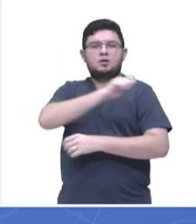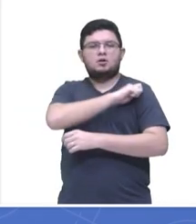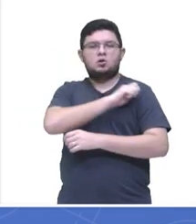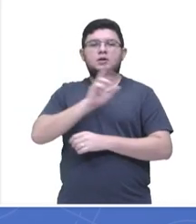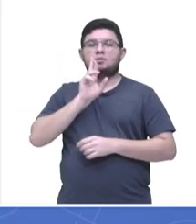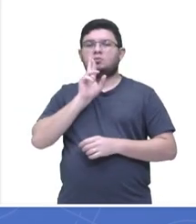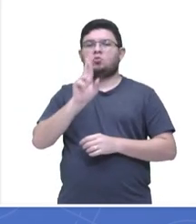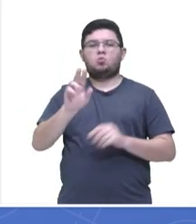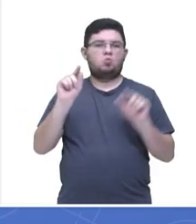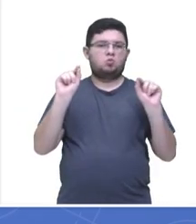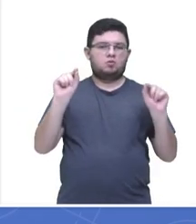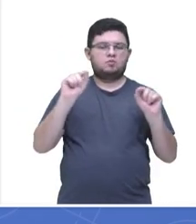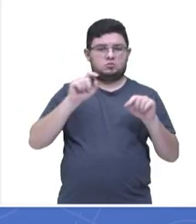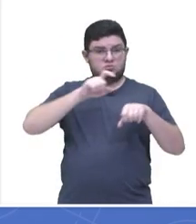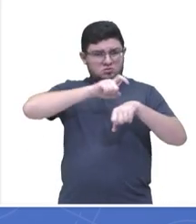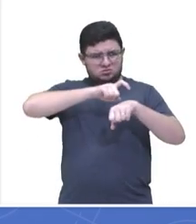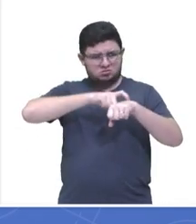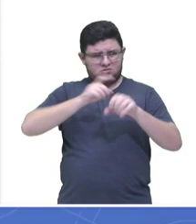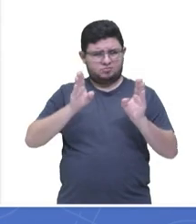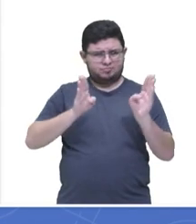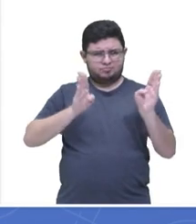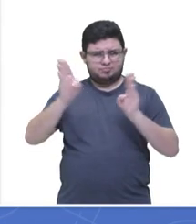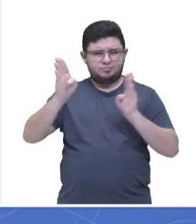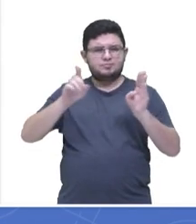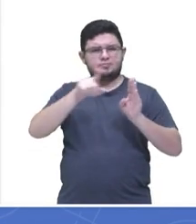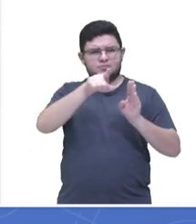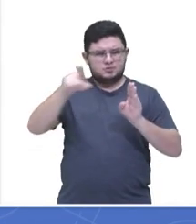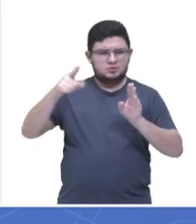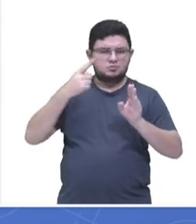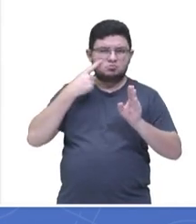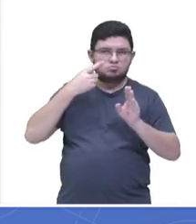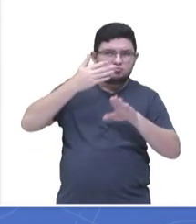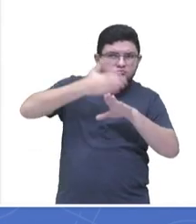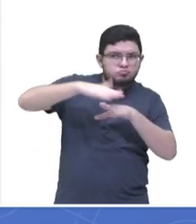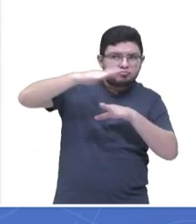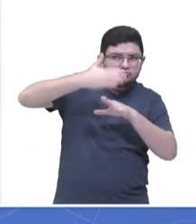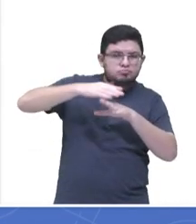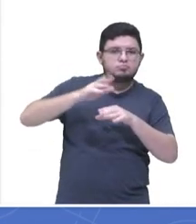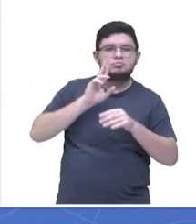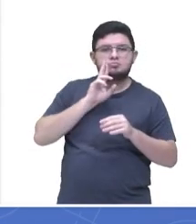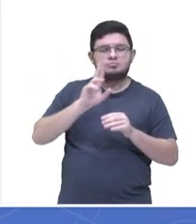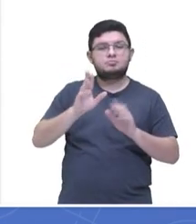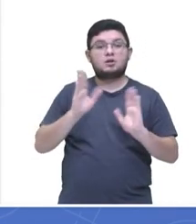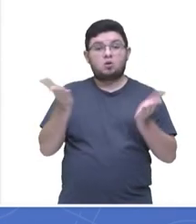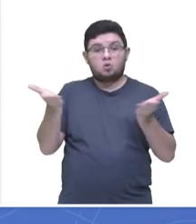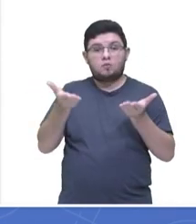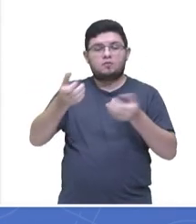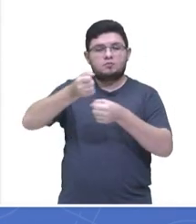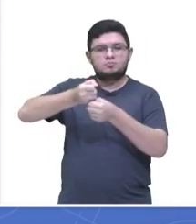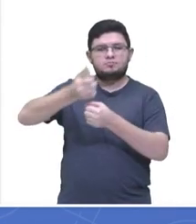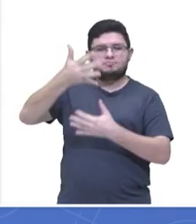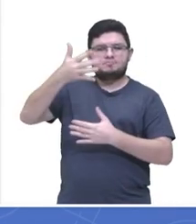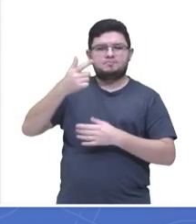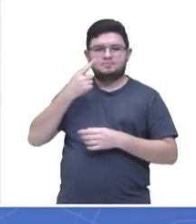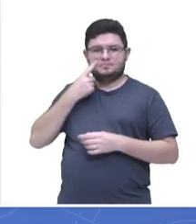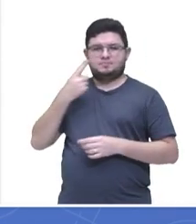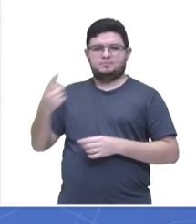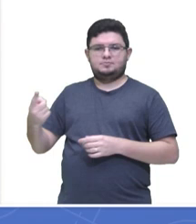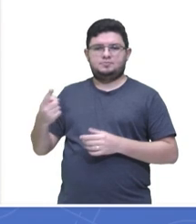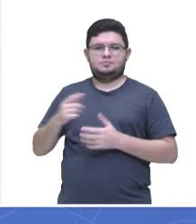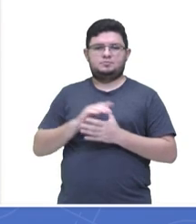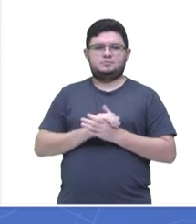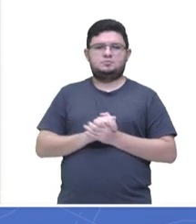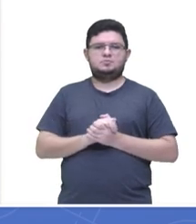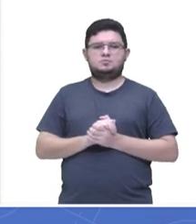tempo para trabalhar essa questão e agora a gente vai ver no chat como que foi respondida essa questão aí. Tá certo? E vamos falar, então,